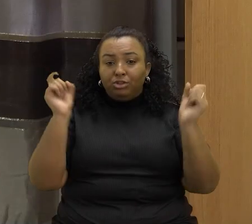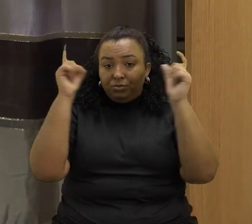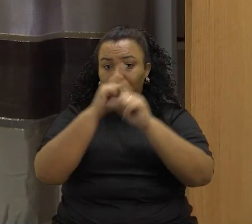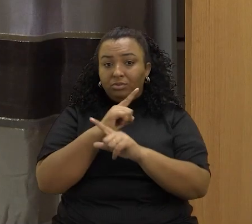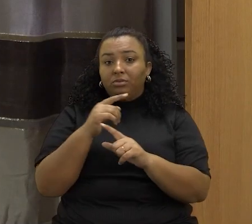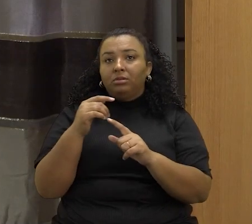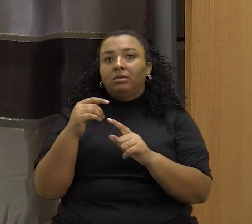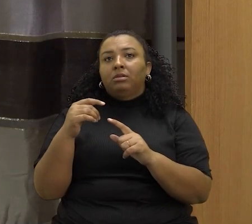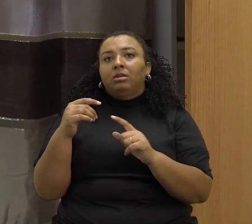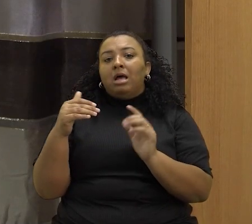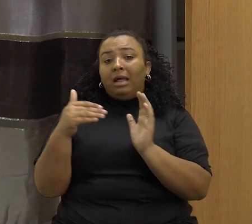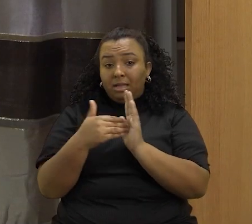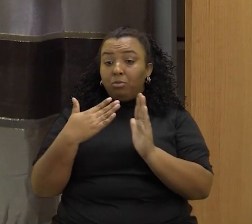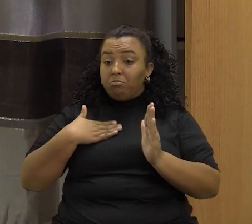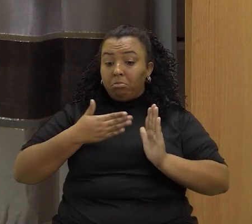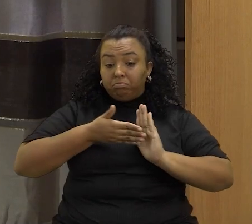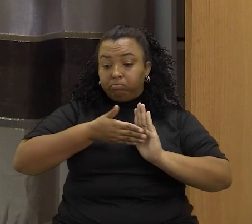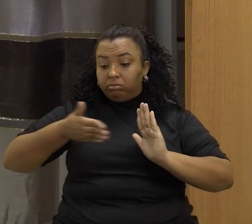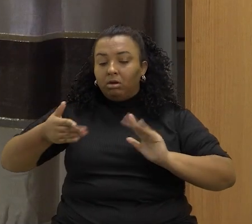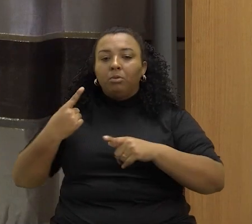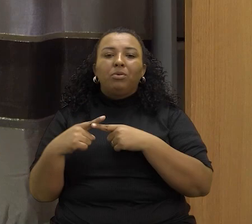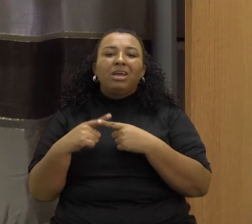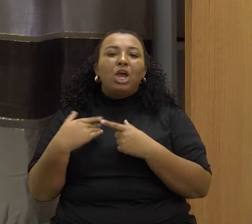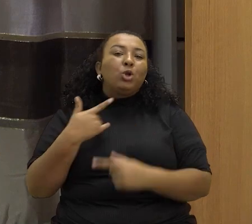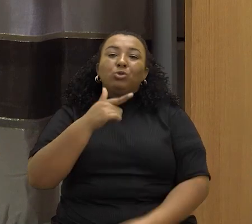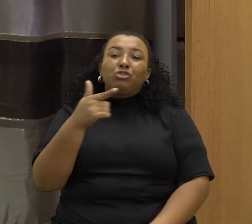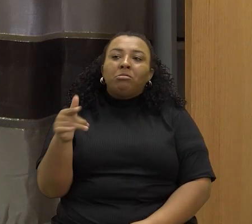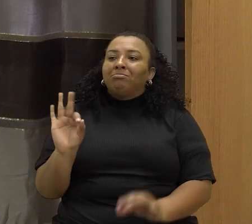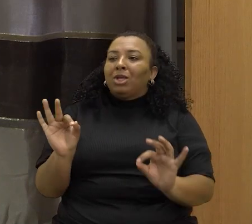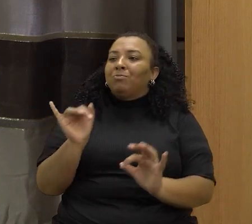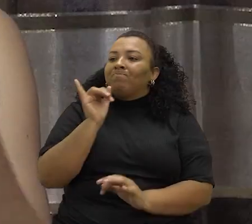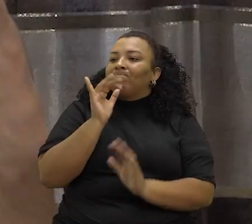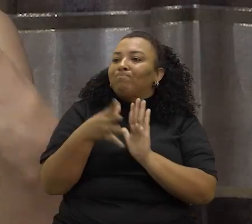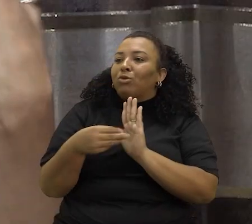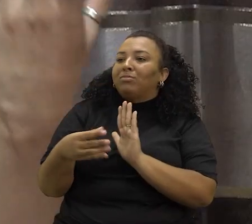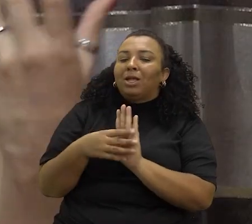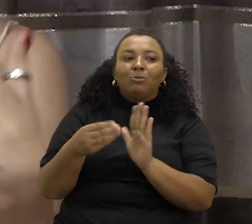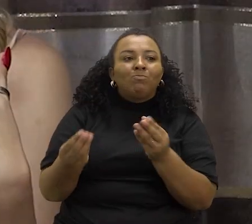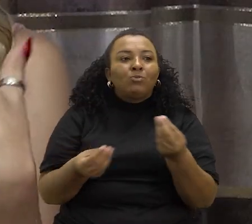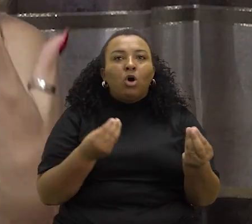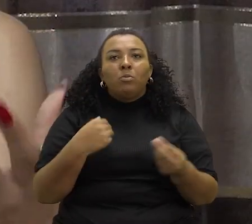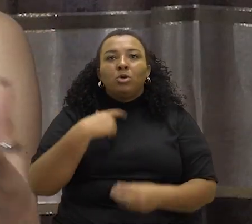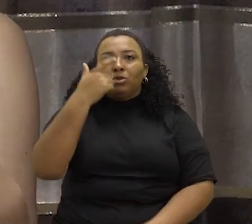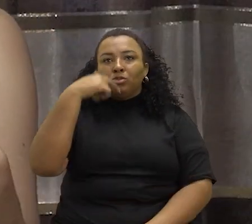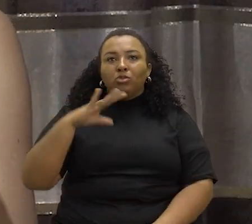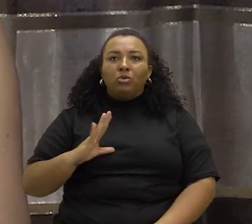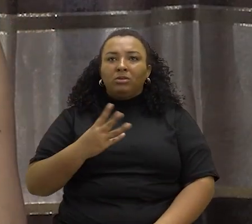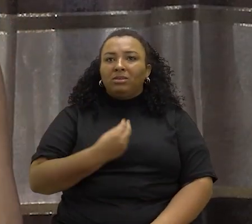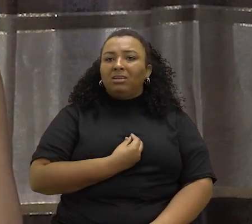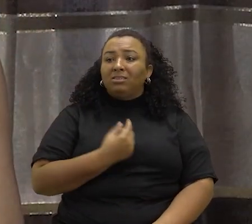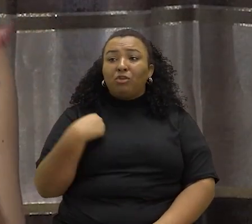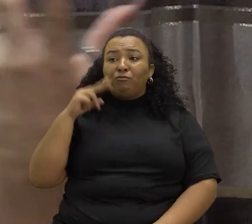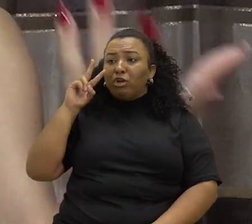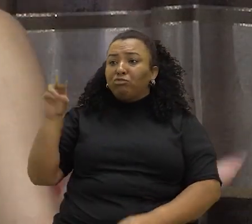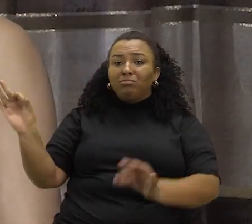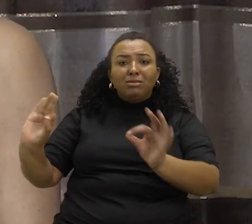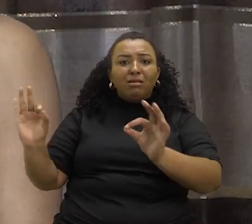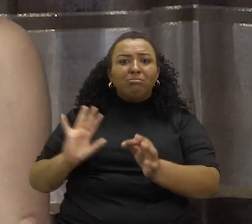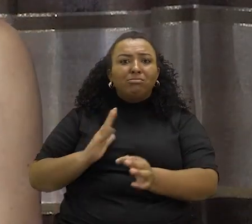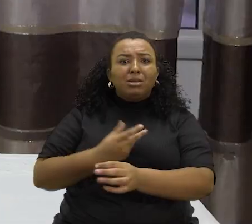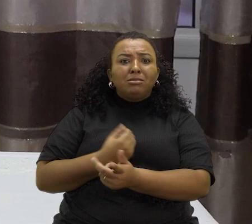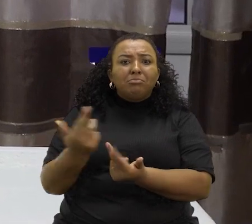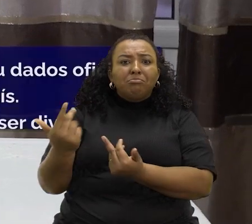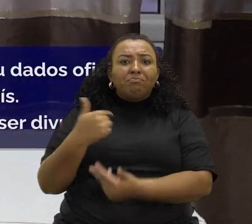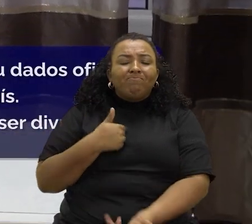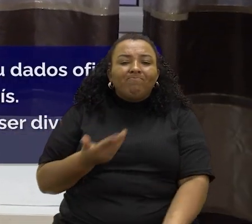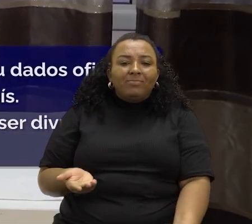Isso foi difícil até para o meu próprio processo, porque eu não tinha um exemplo, né? Como que eu sou trans, sendo que eu mal vejo uma pessoa trans,